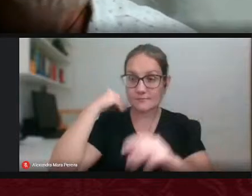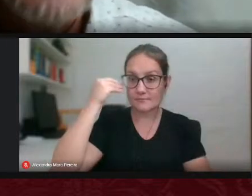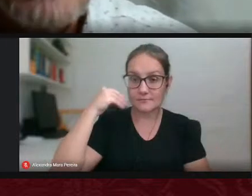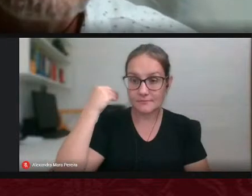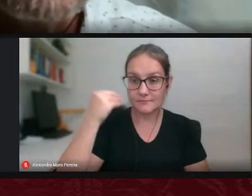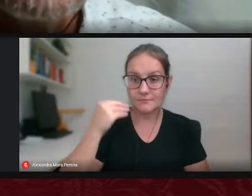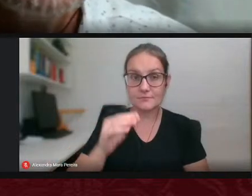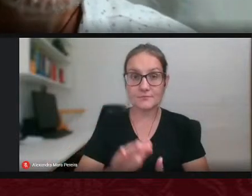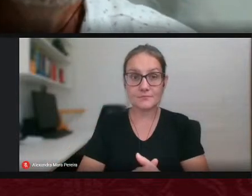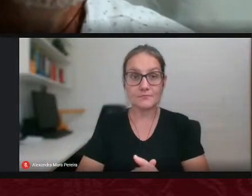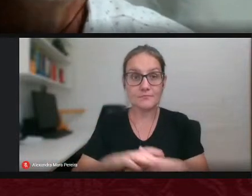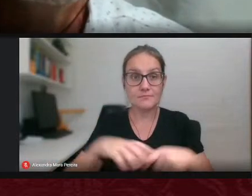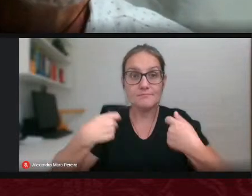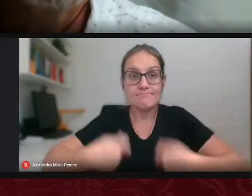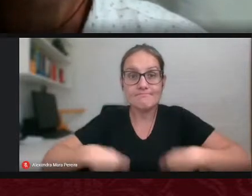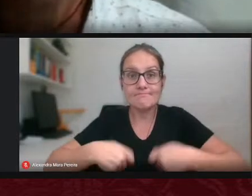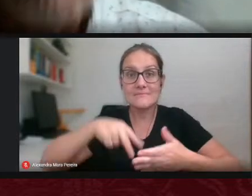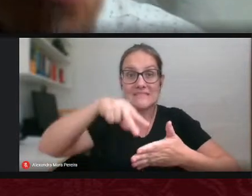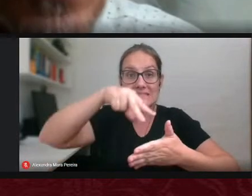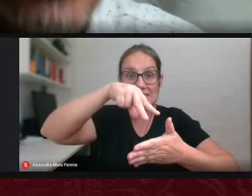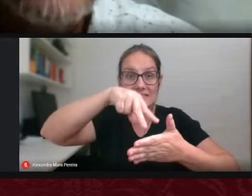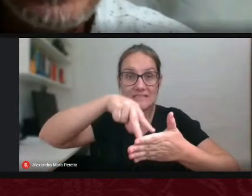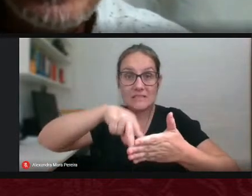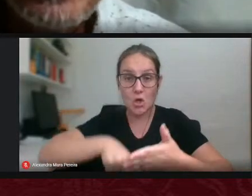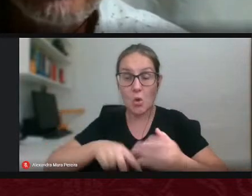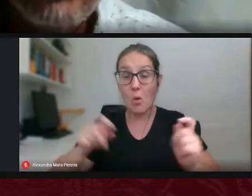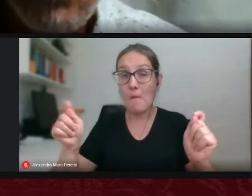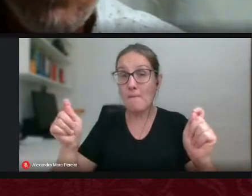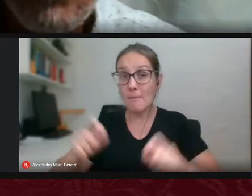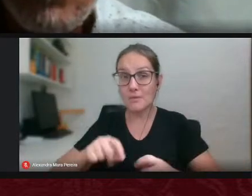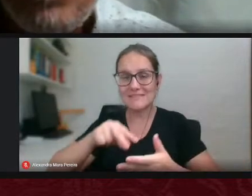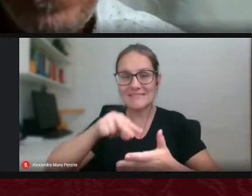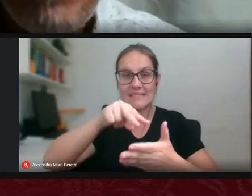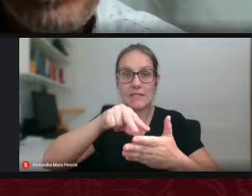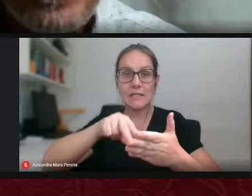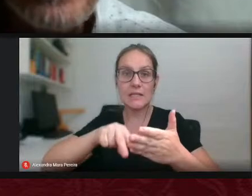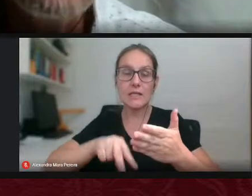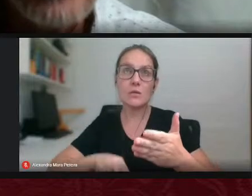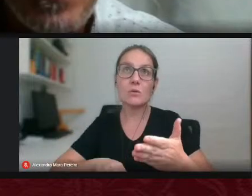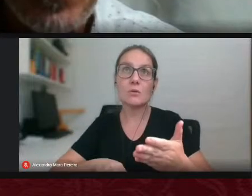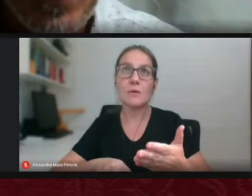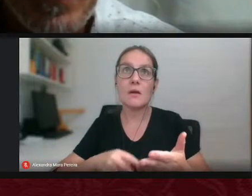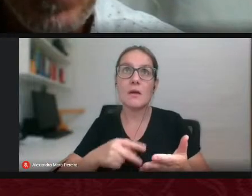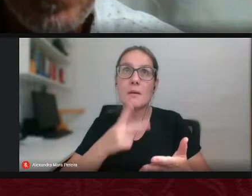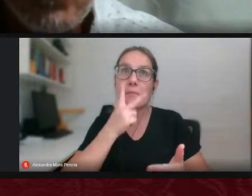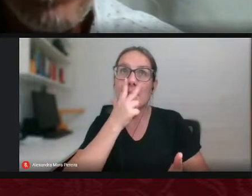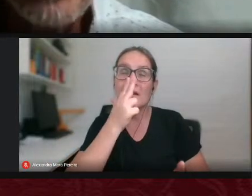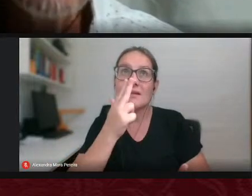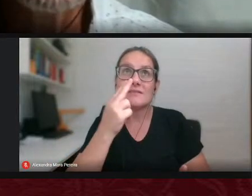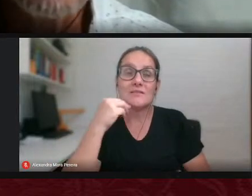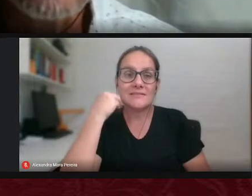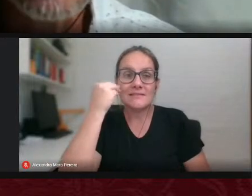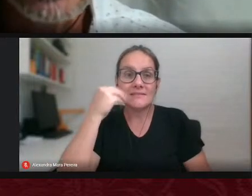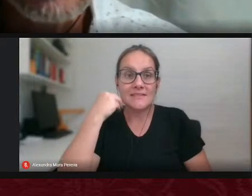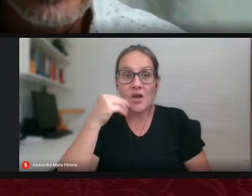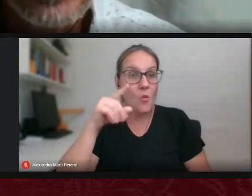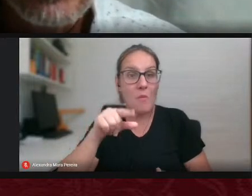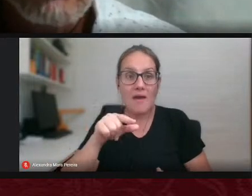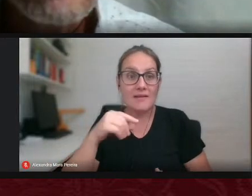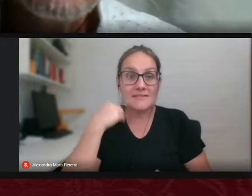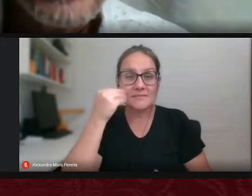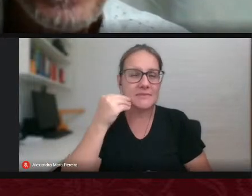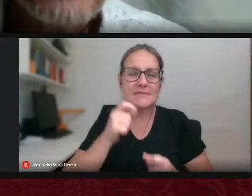deve ser lido pode ser lido como uma experiência uma grande experiência